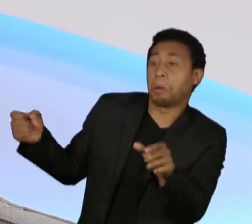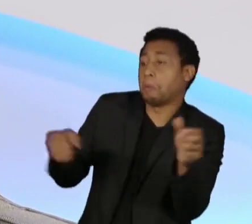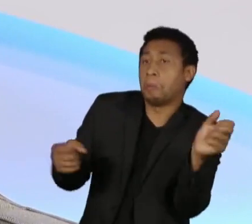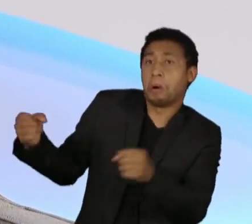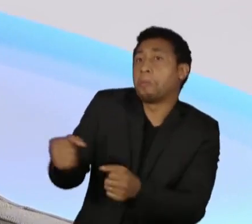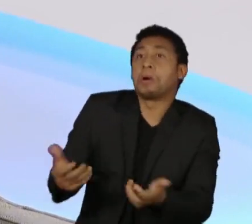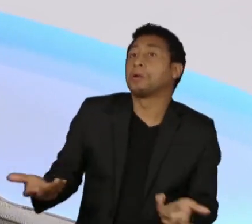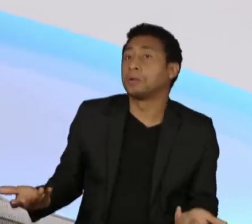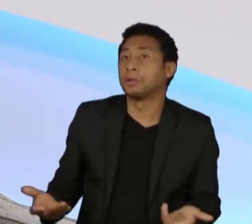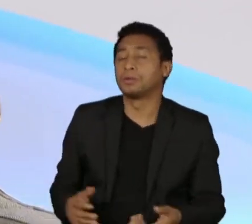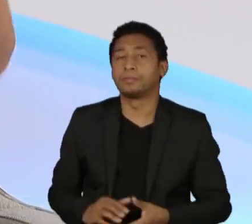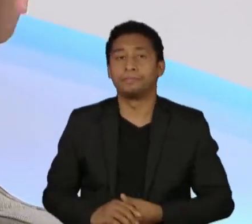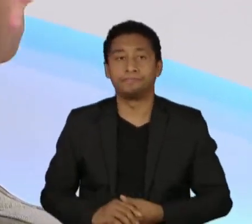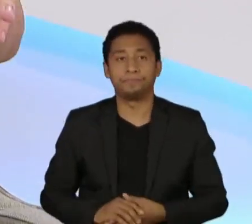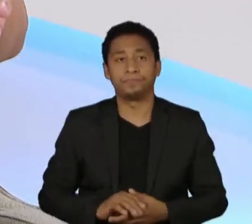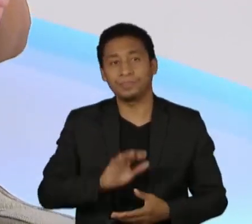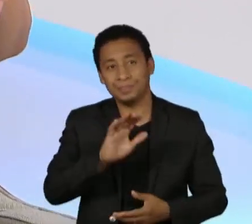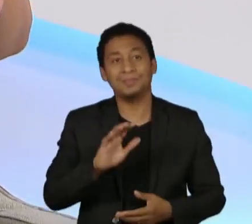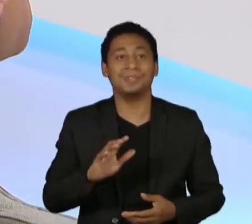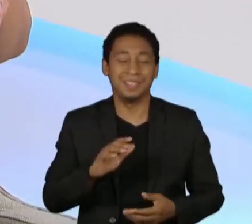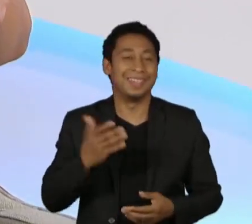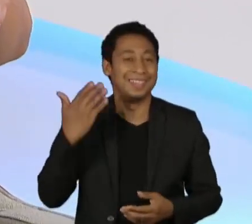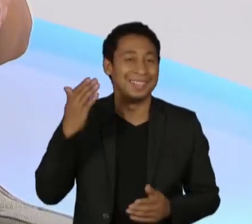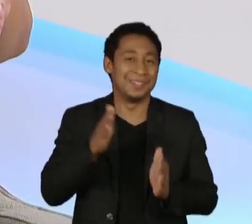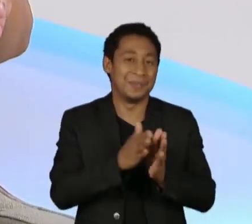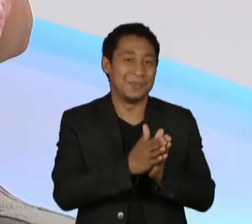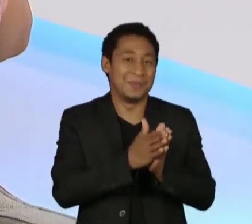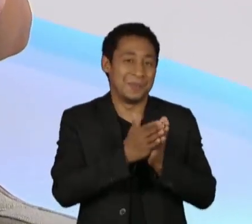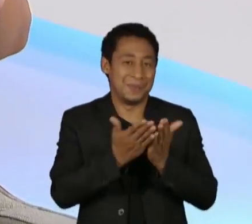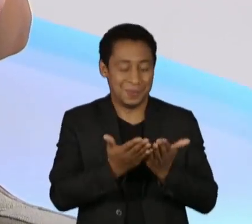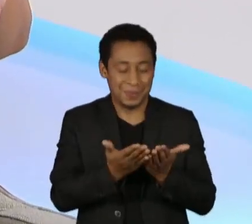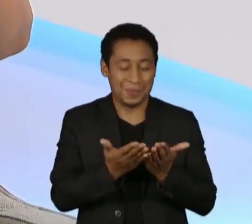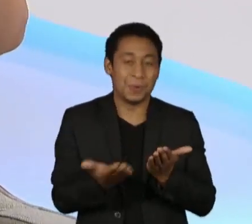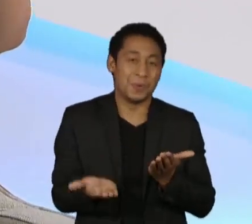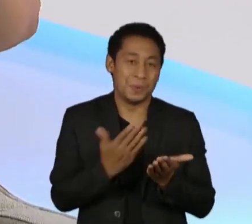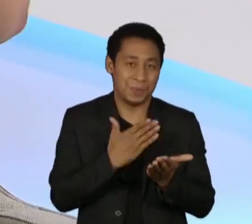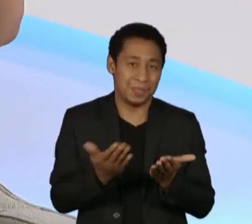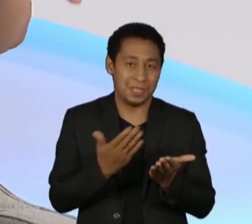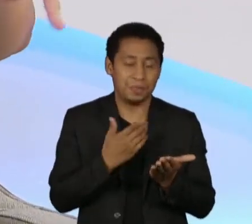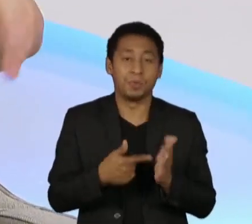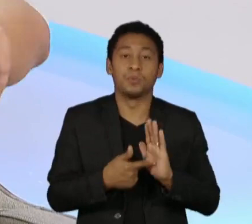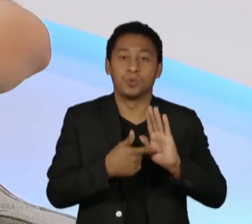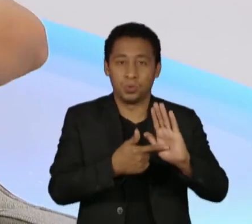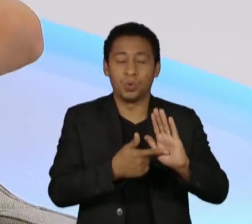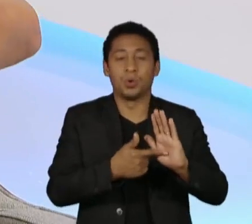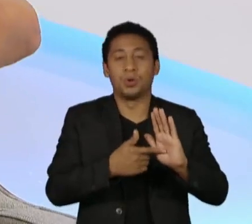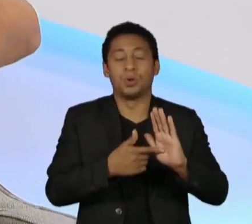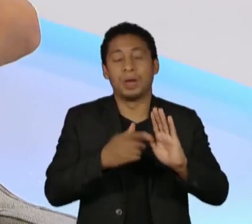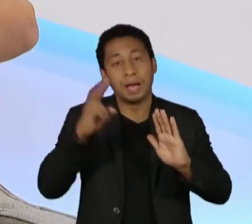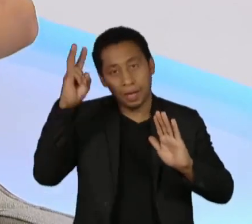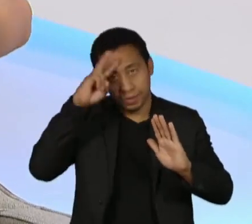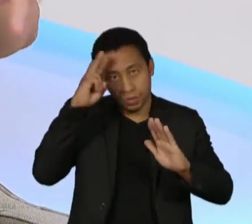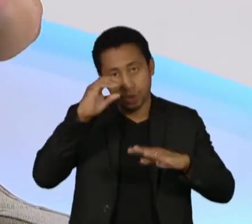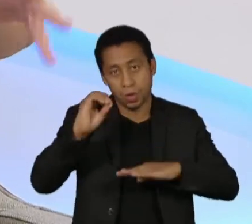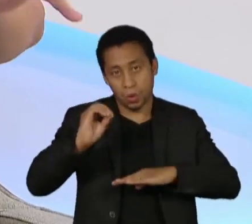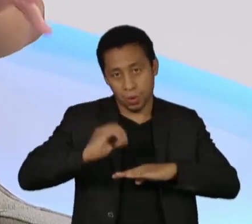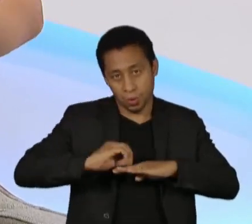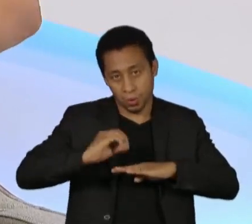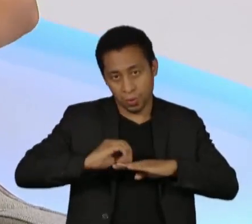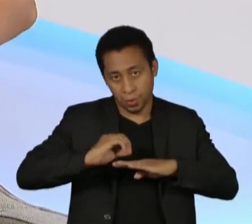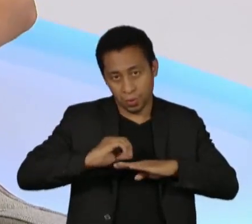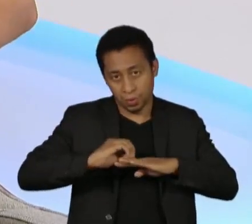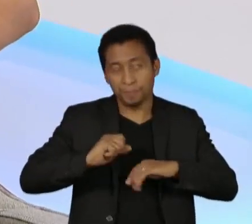quando saiu o livro da Malu Gaspar, sobre a história da Odebrecht, que um livraço, eu lembro que teve um